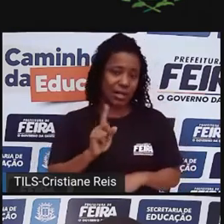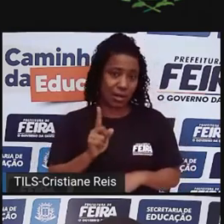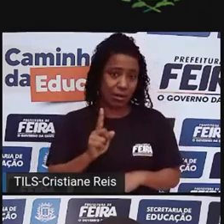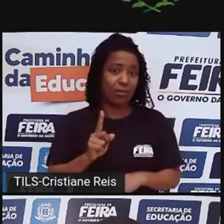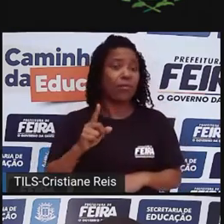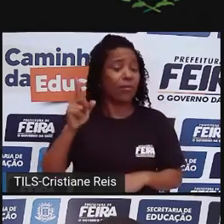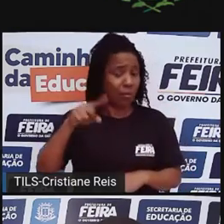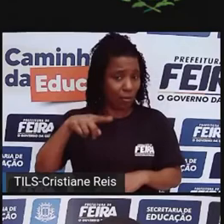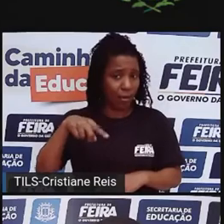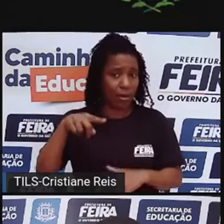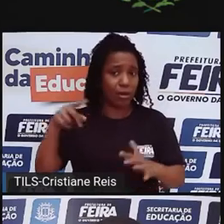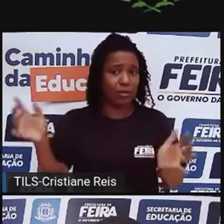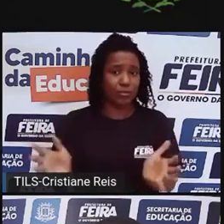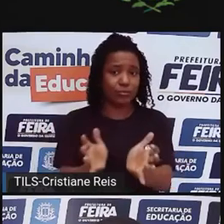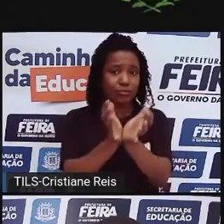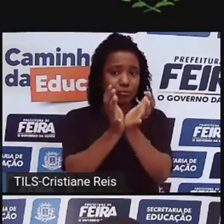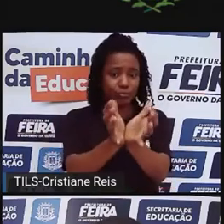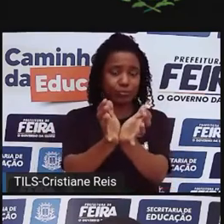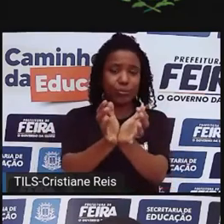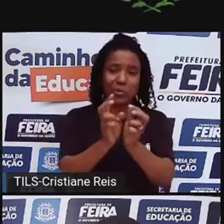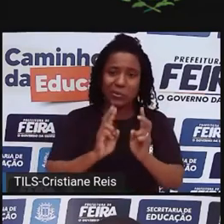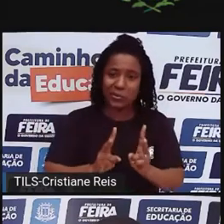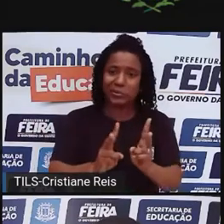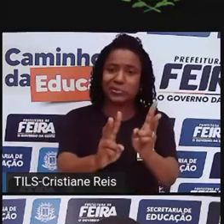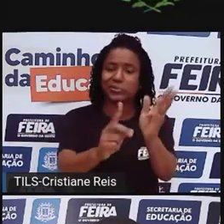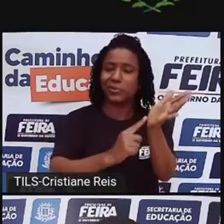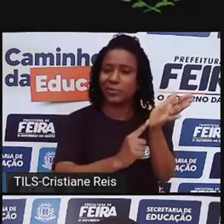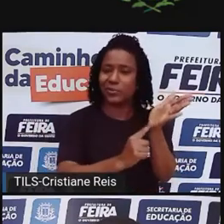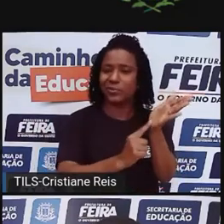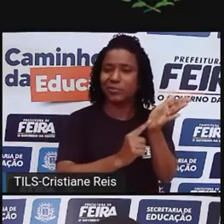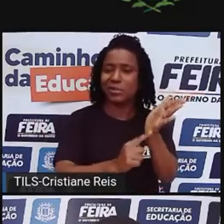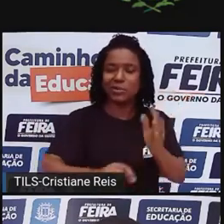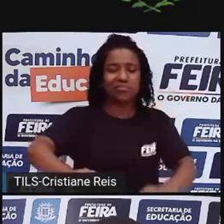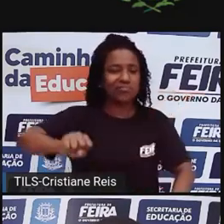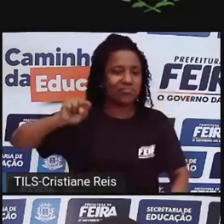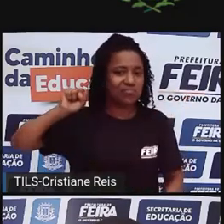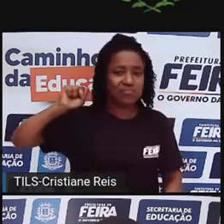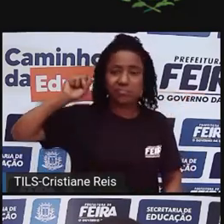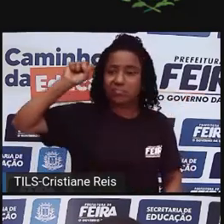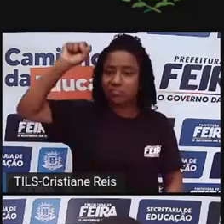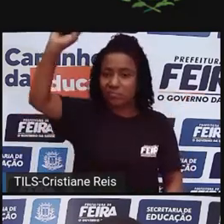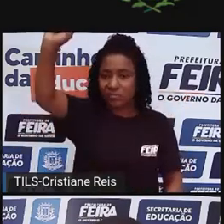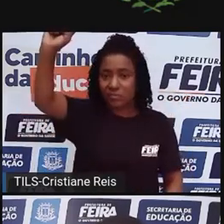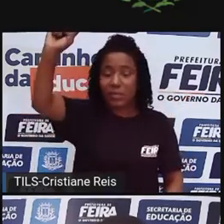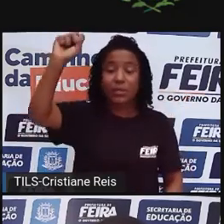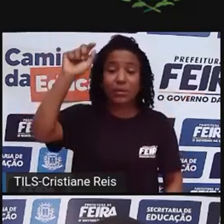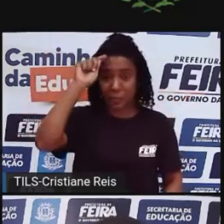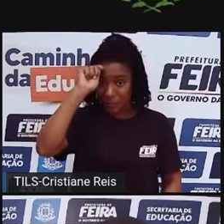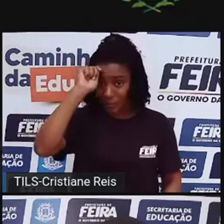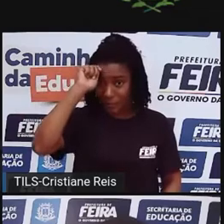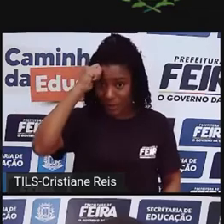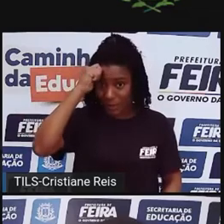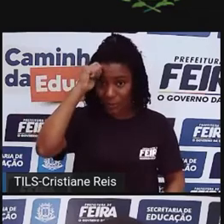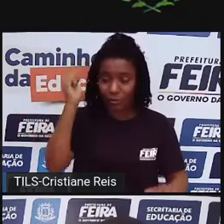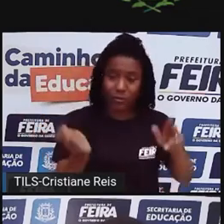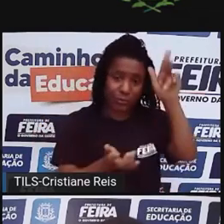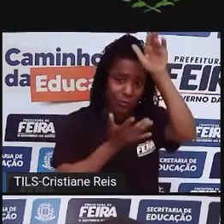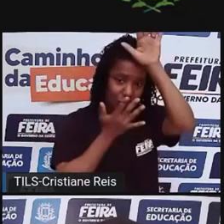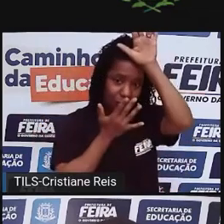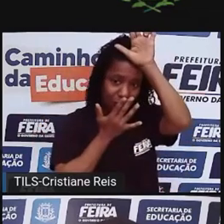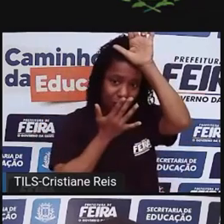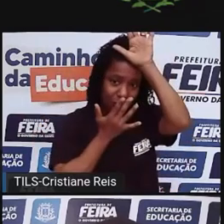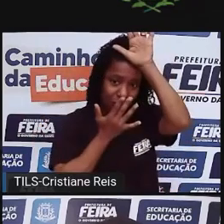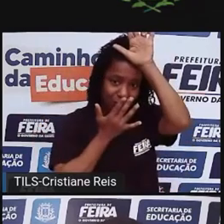organizada para se manter no poder e continuar tornando os povos negros e populações indígenas na